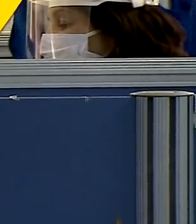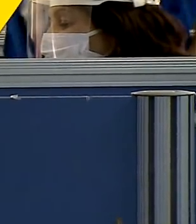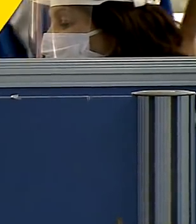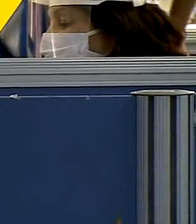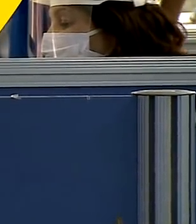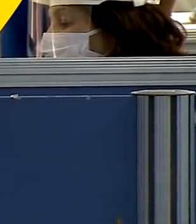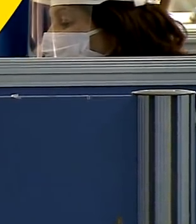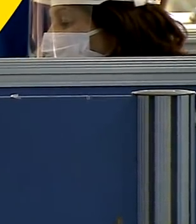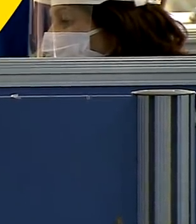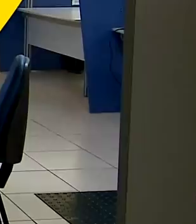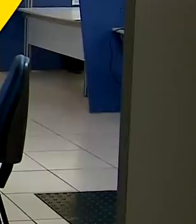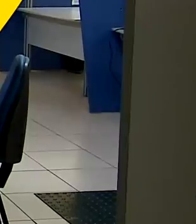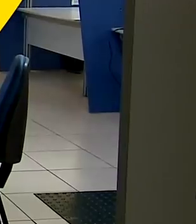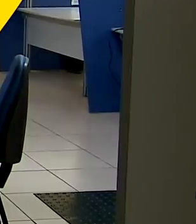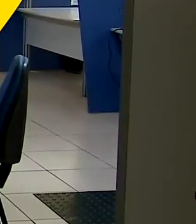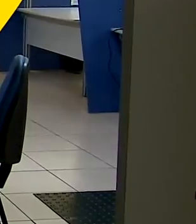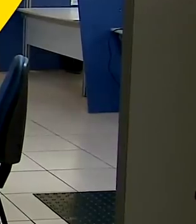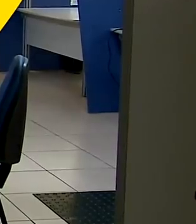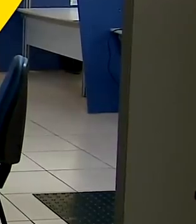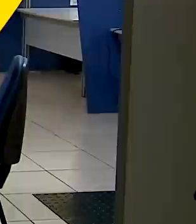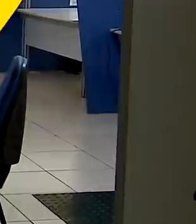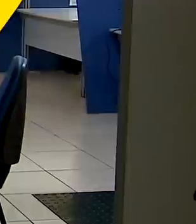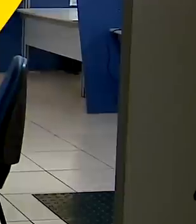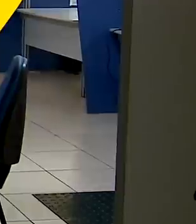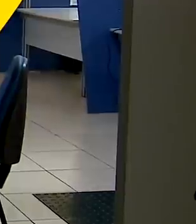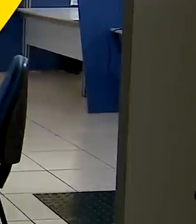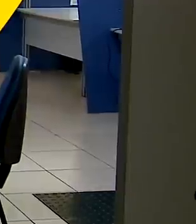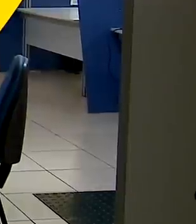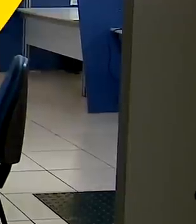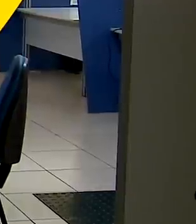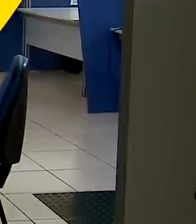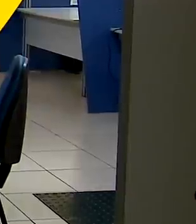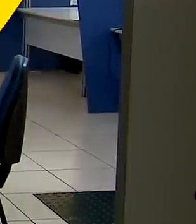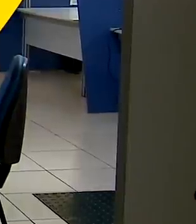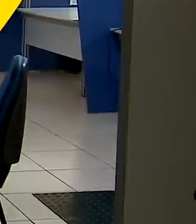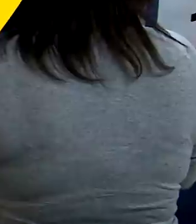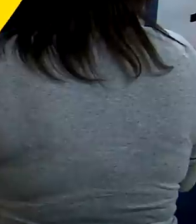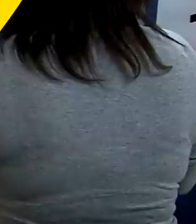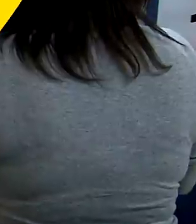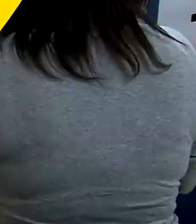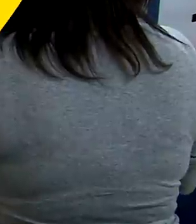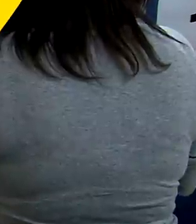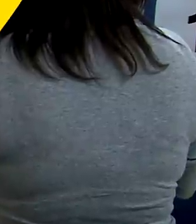Transcrição Quintena Coelho Transcrição e Legendas por Quintena Coelho